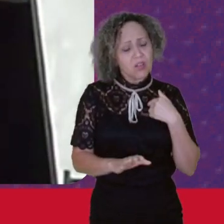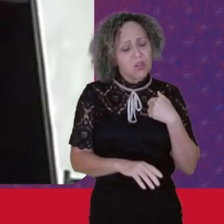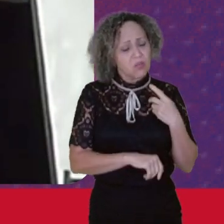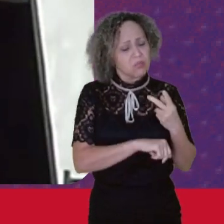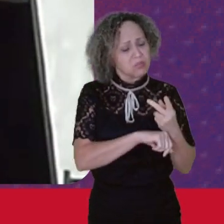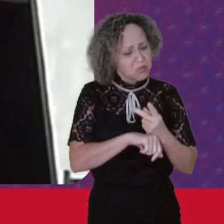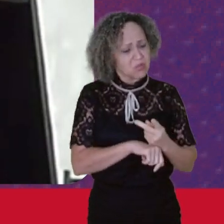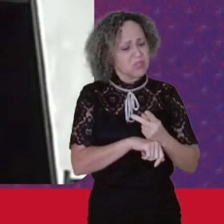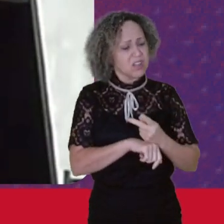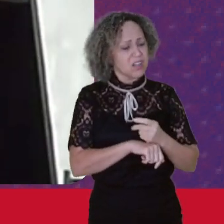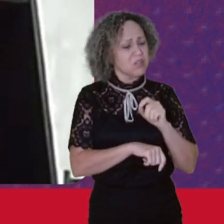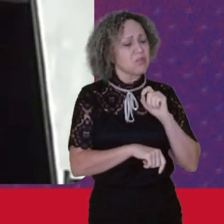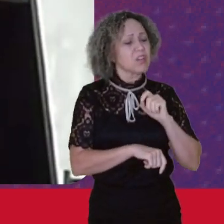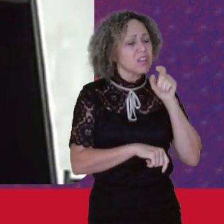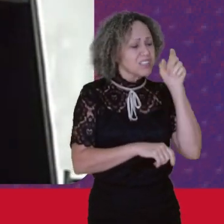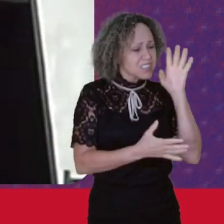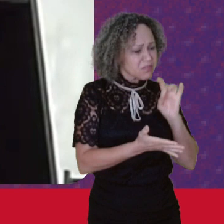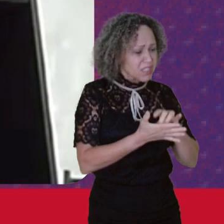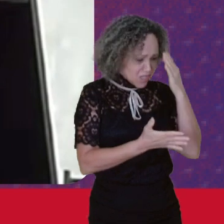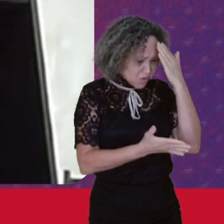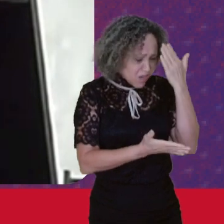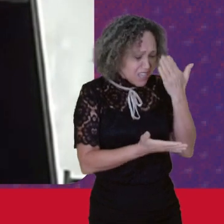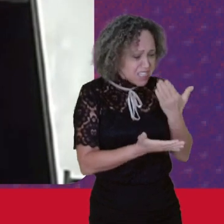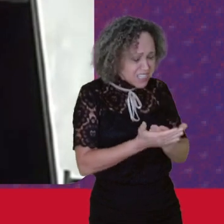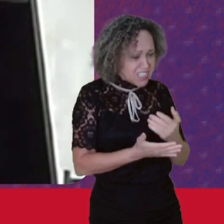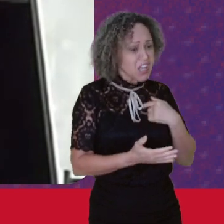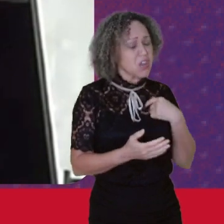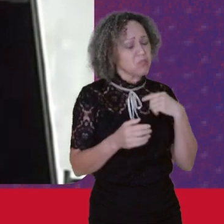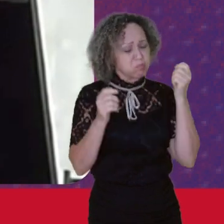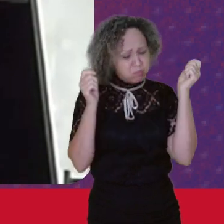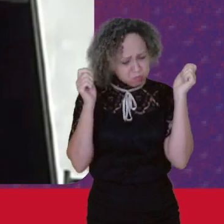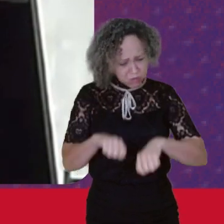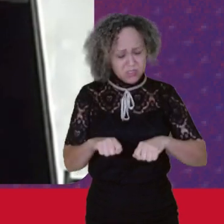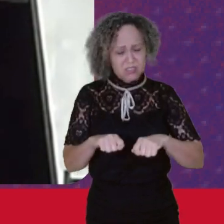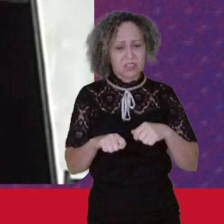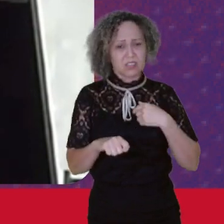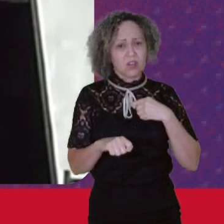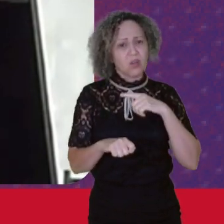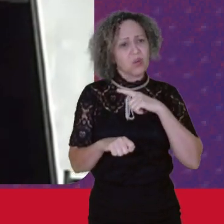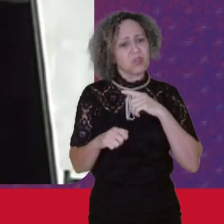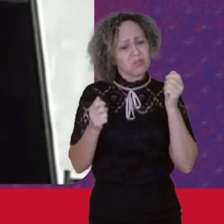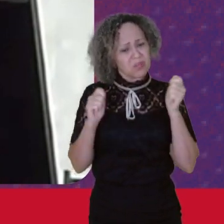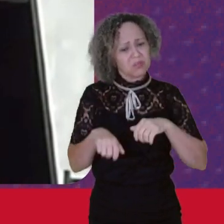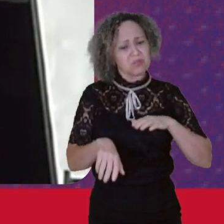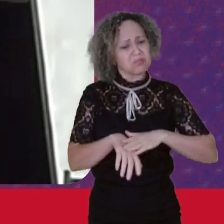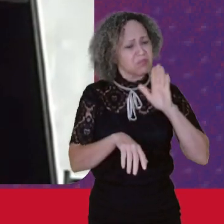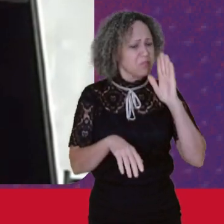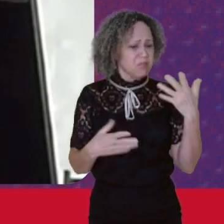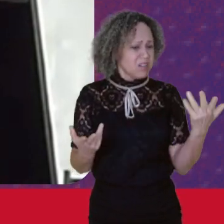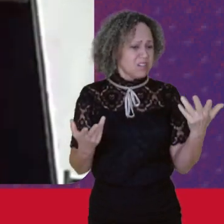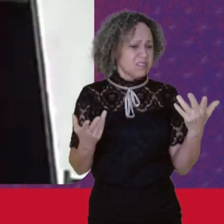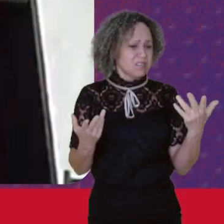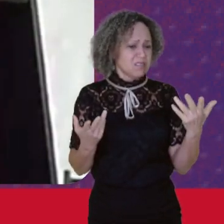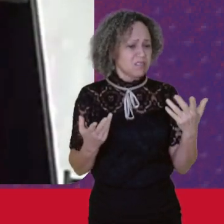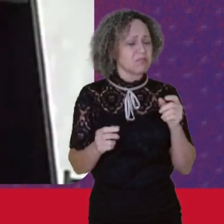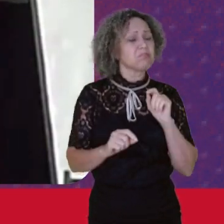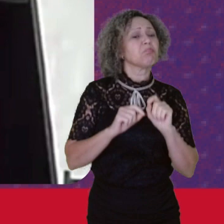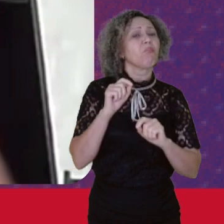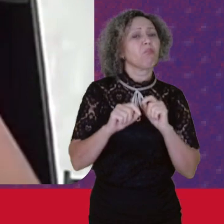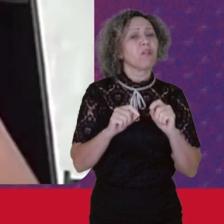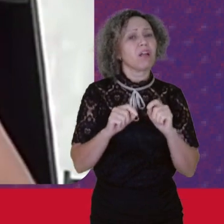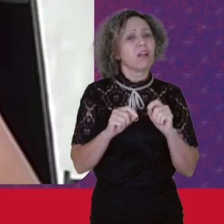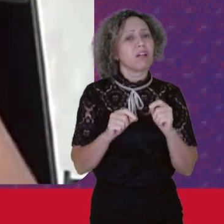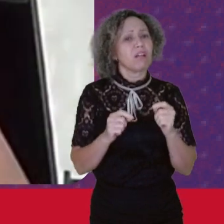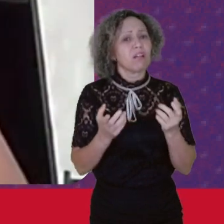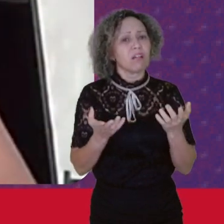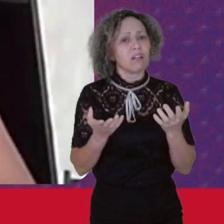realmente Eu acredito Que eu tenho Capacidade para isso Eu tenho capacidade Para mais Só que Devido